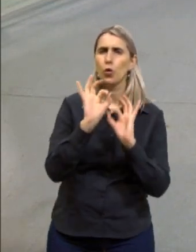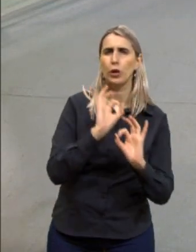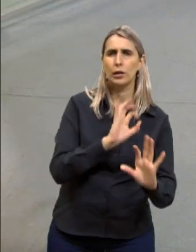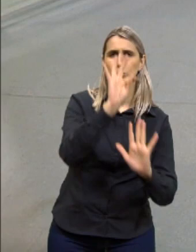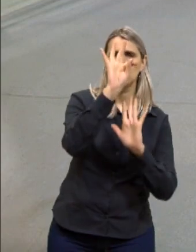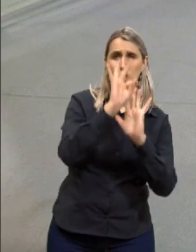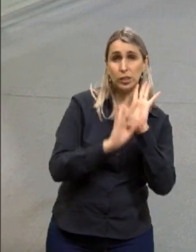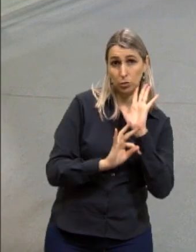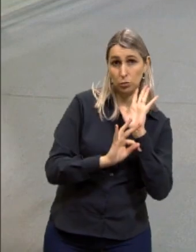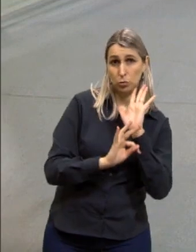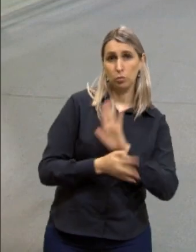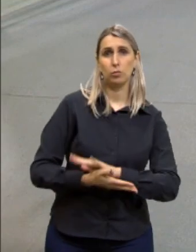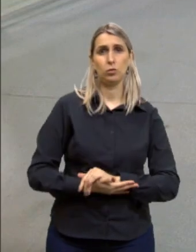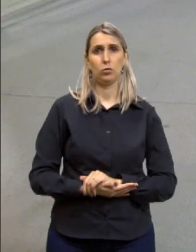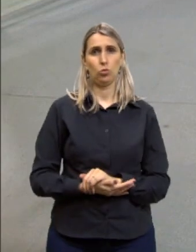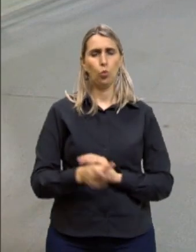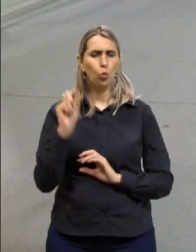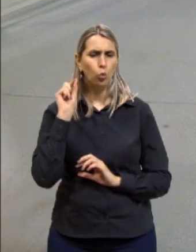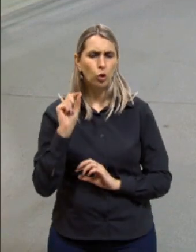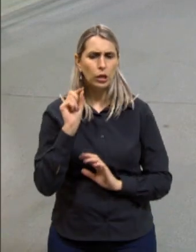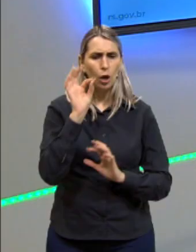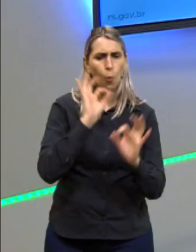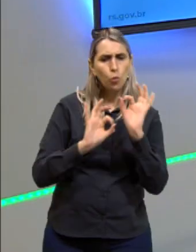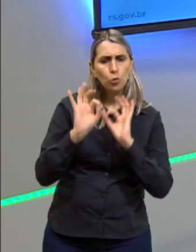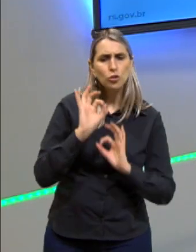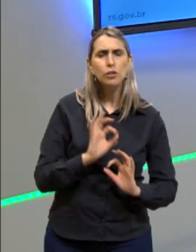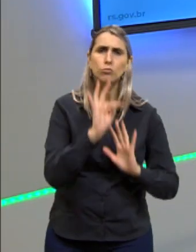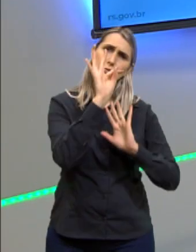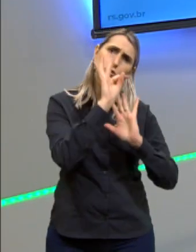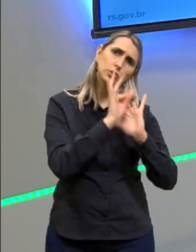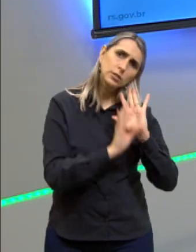tá? O que que é um projeto de texto, tá?